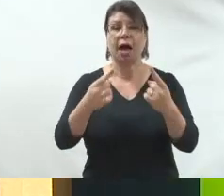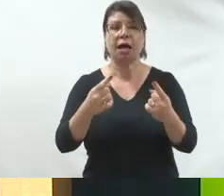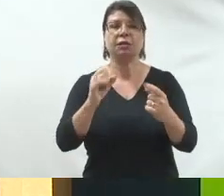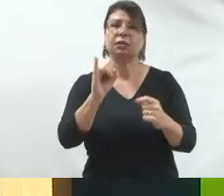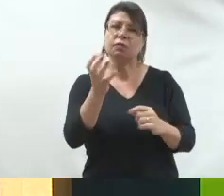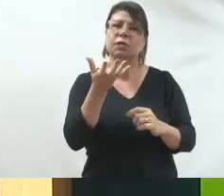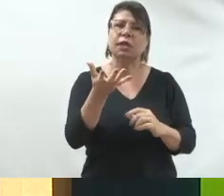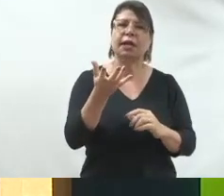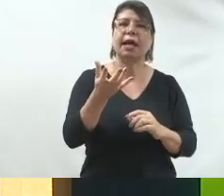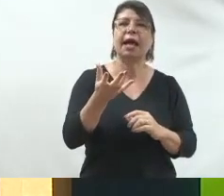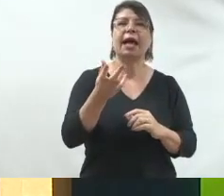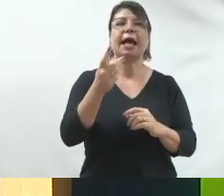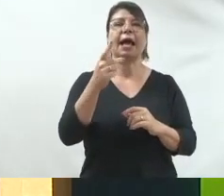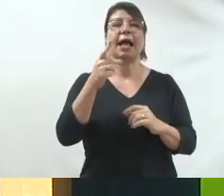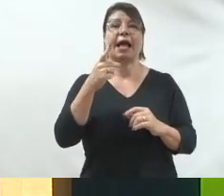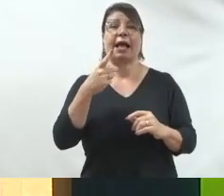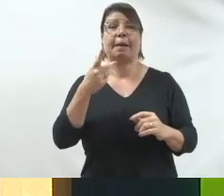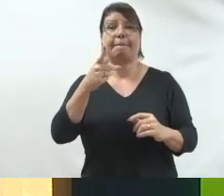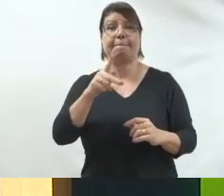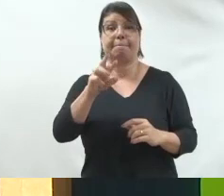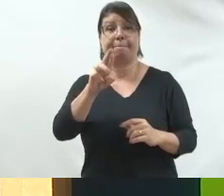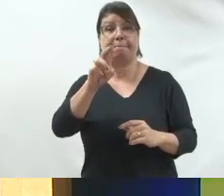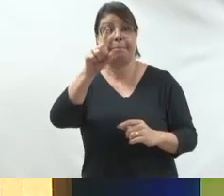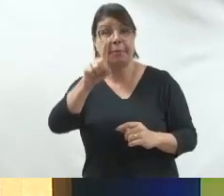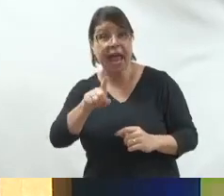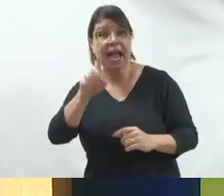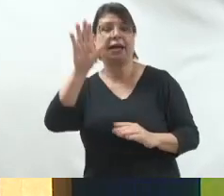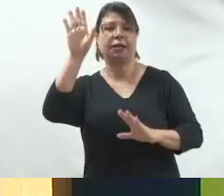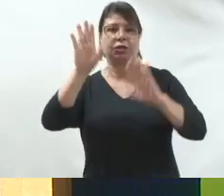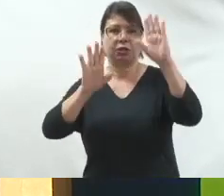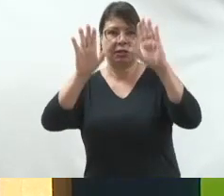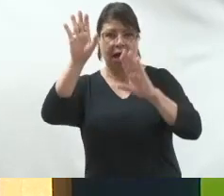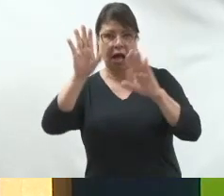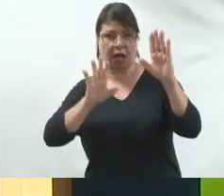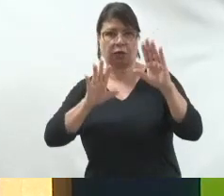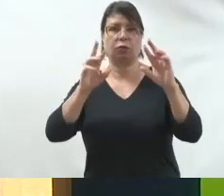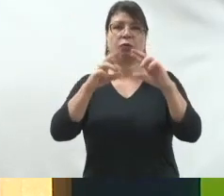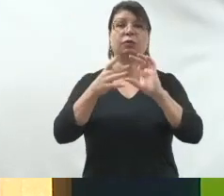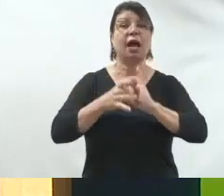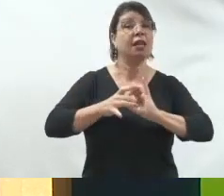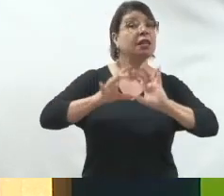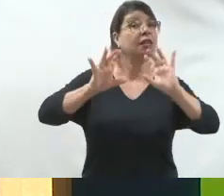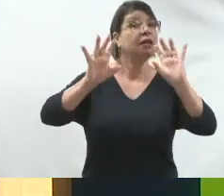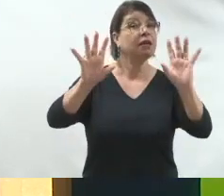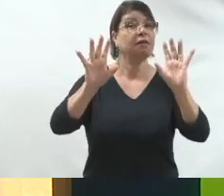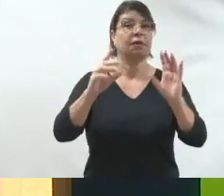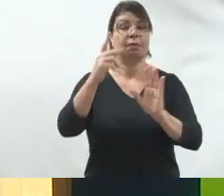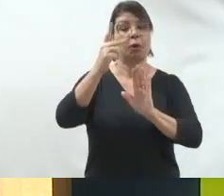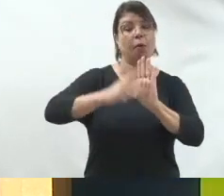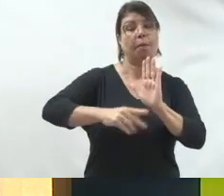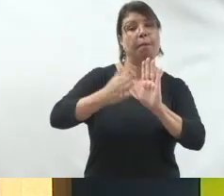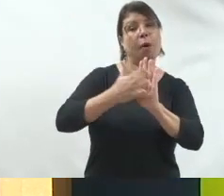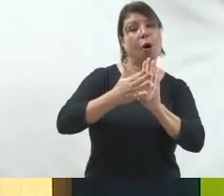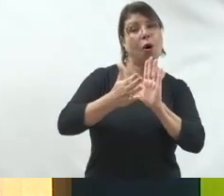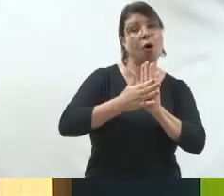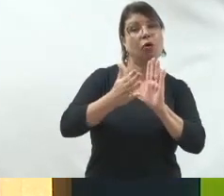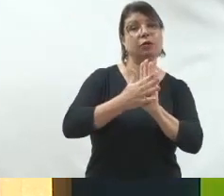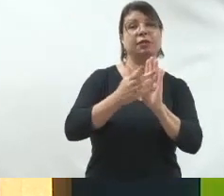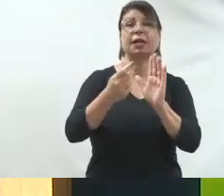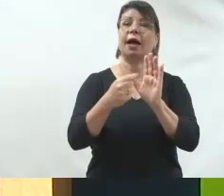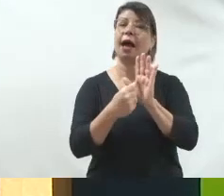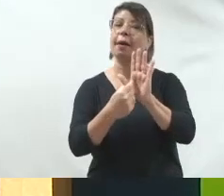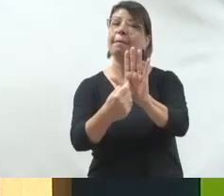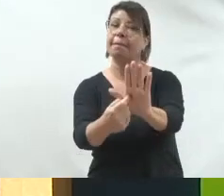apresentar-se como pré-candidato que você está liberado inclusive a apresentar suas propostas imprimir o material